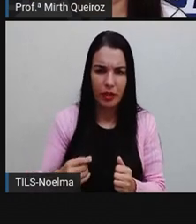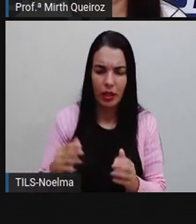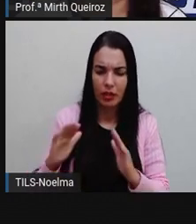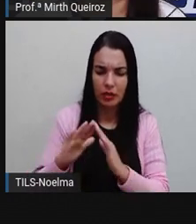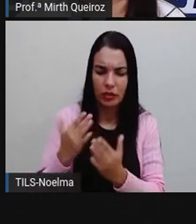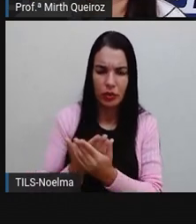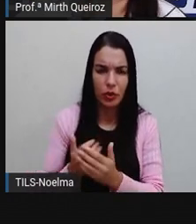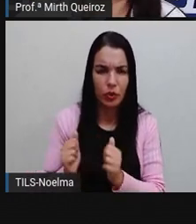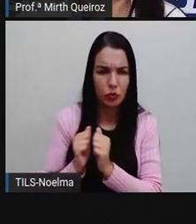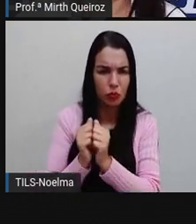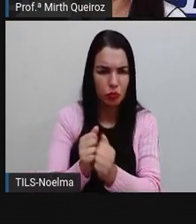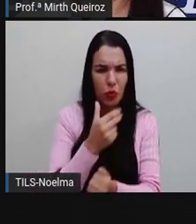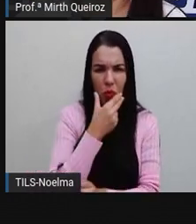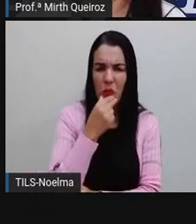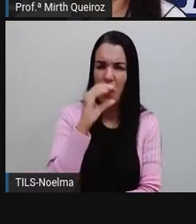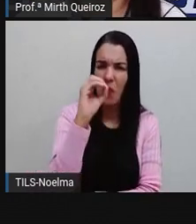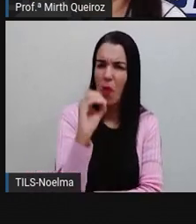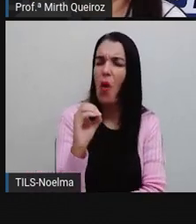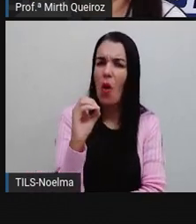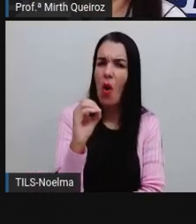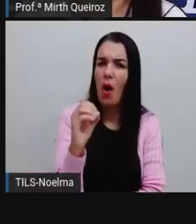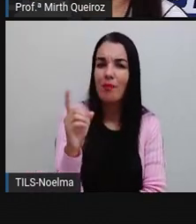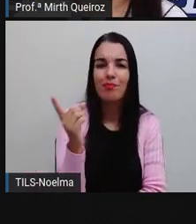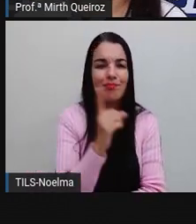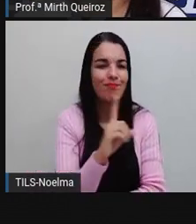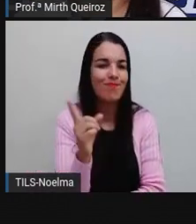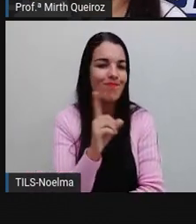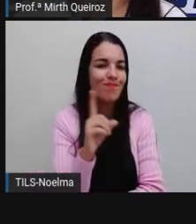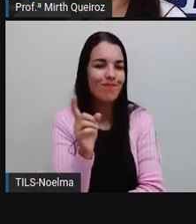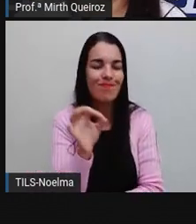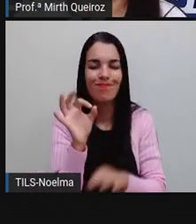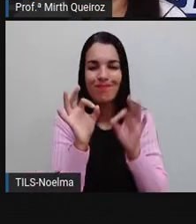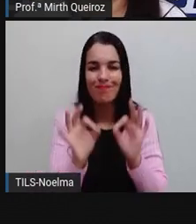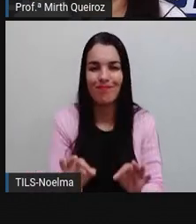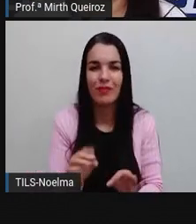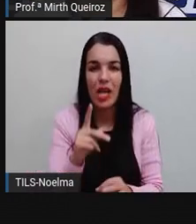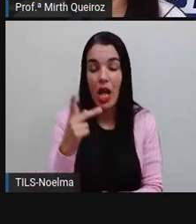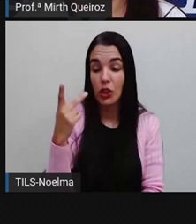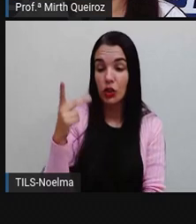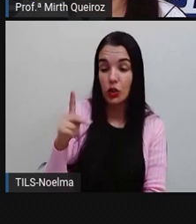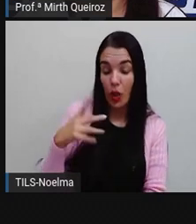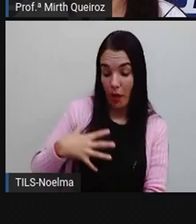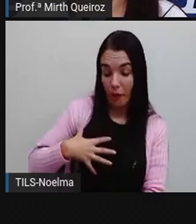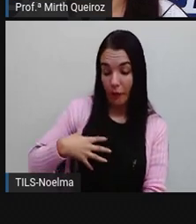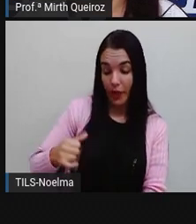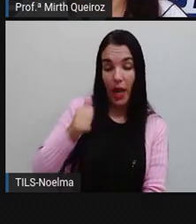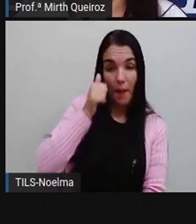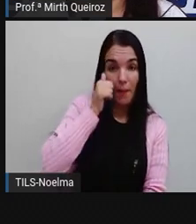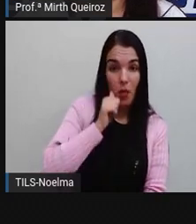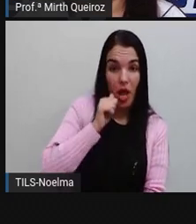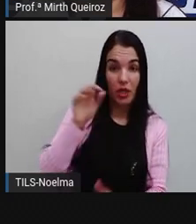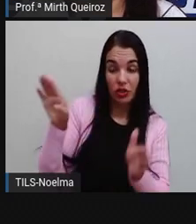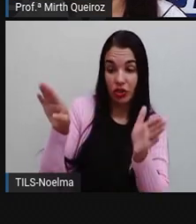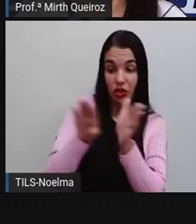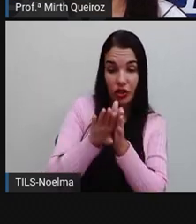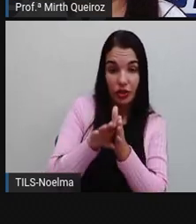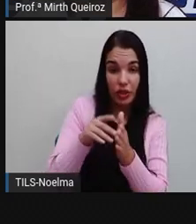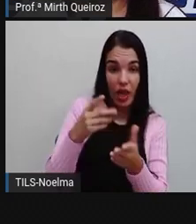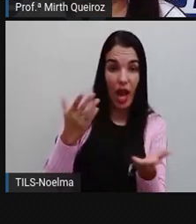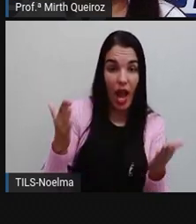gente? Não está correto. Suas filhas sempre chegam